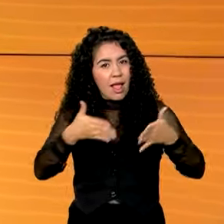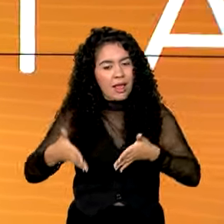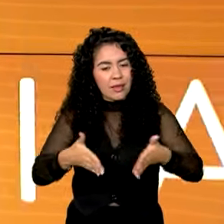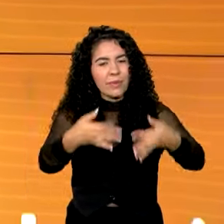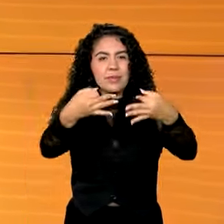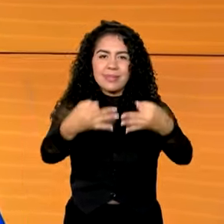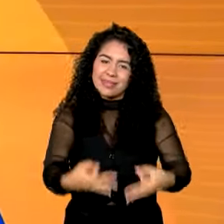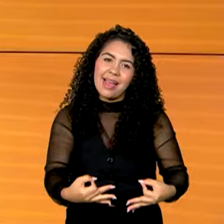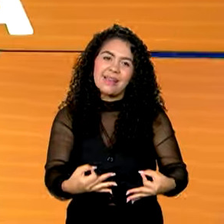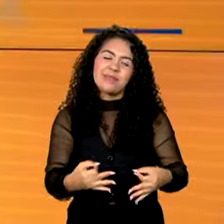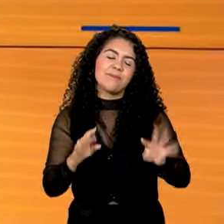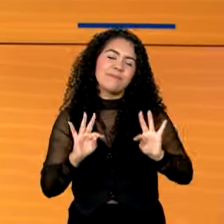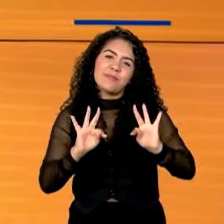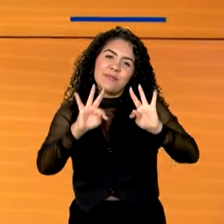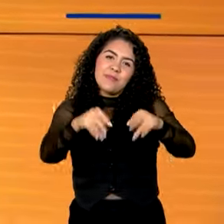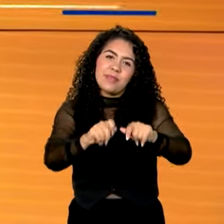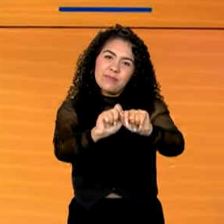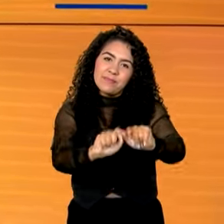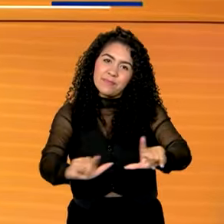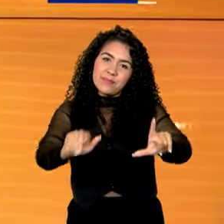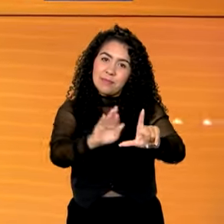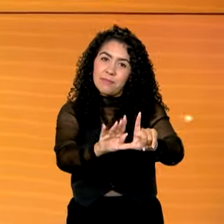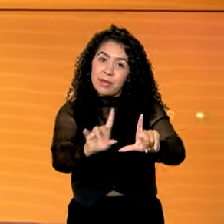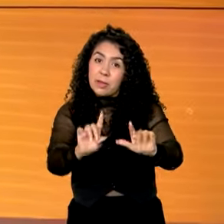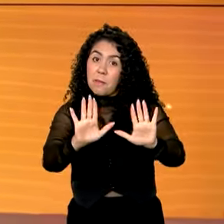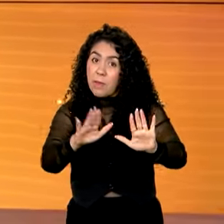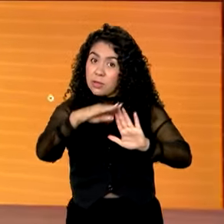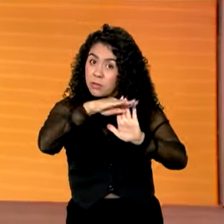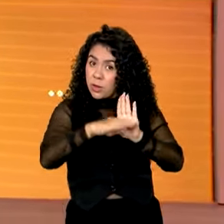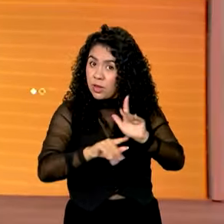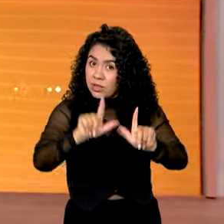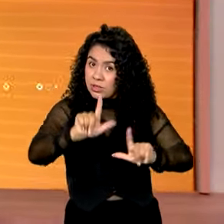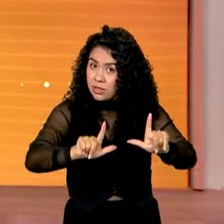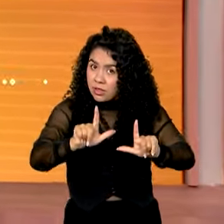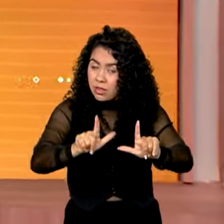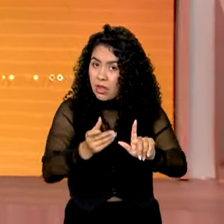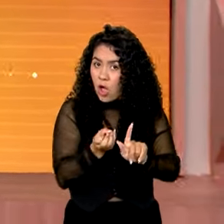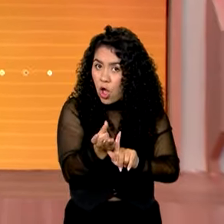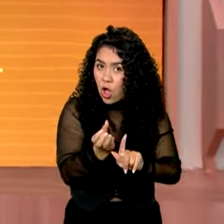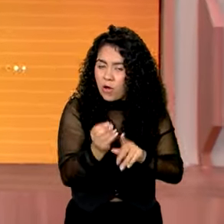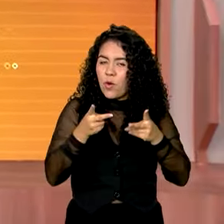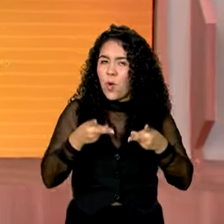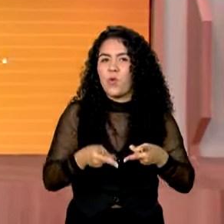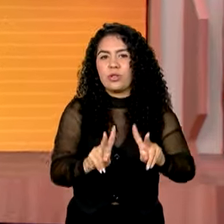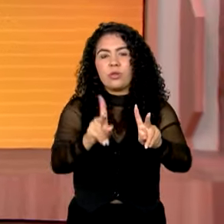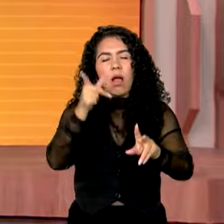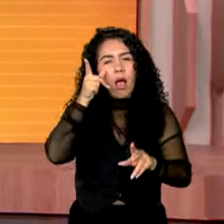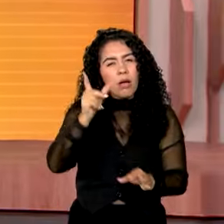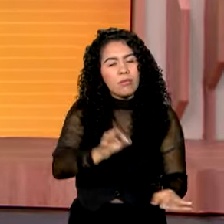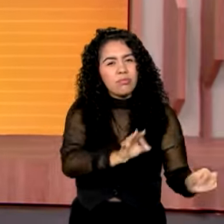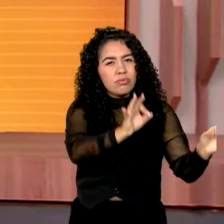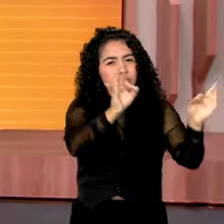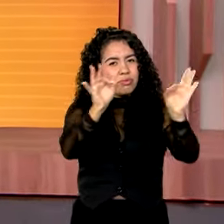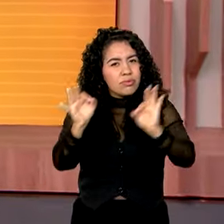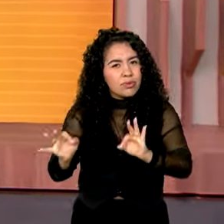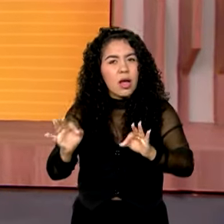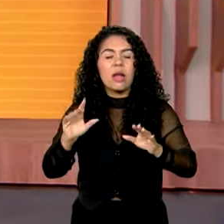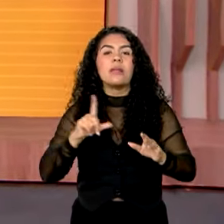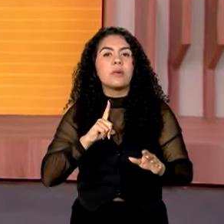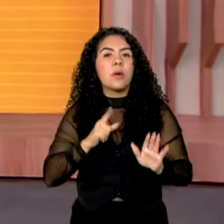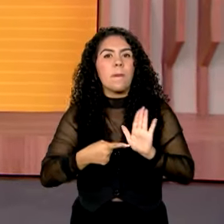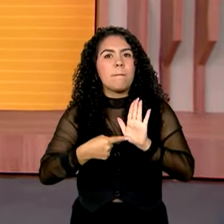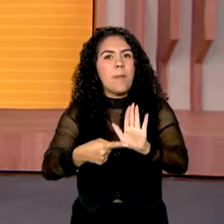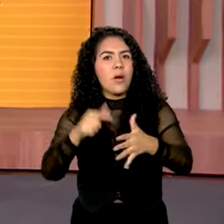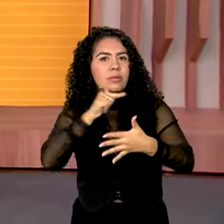É isso, então. O Brasil em dia fica por aqui, mas o canal GOV, você sabe, segue com a programação, mostrando todas as ações do governo